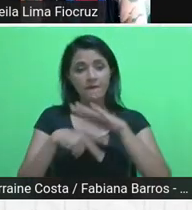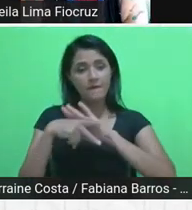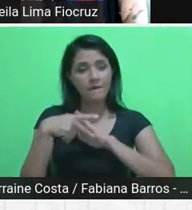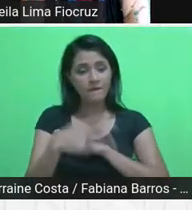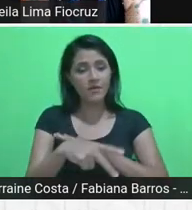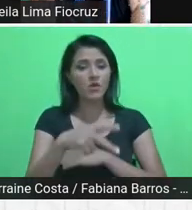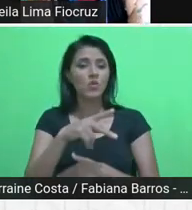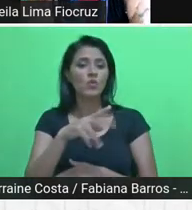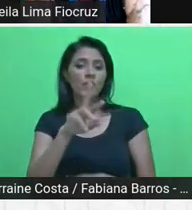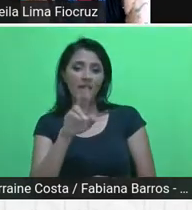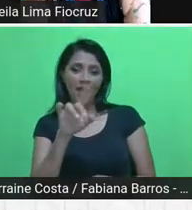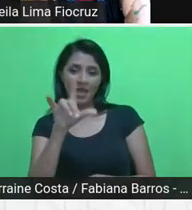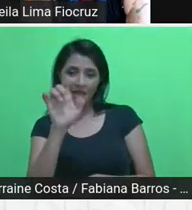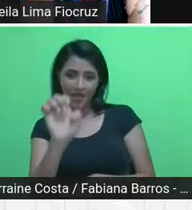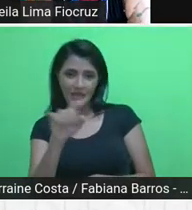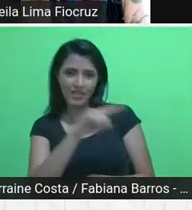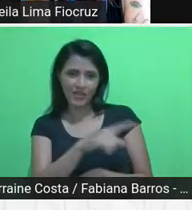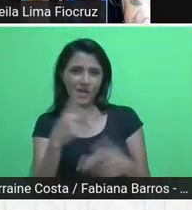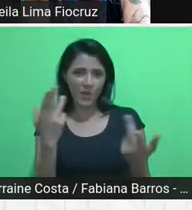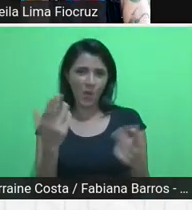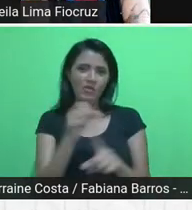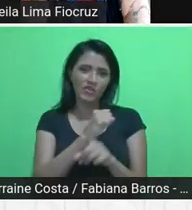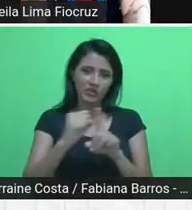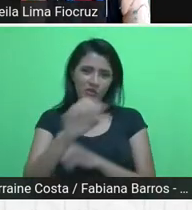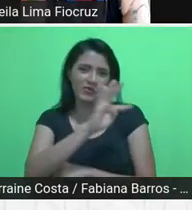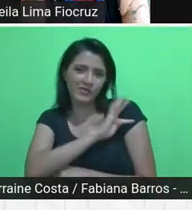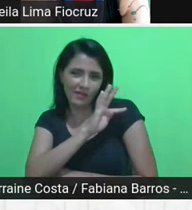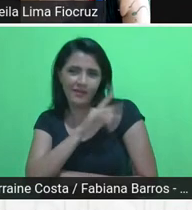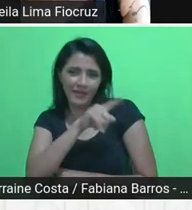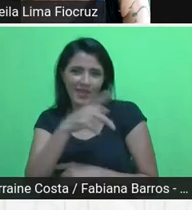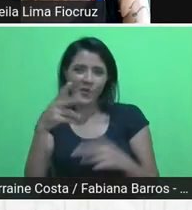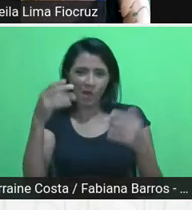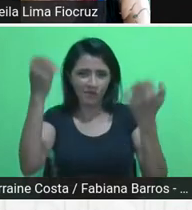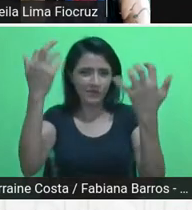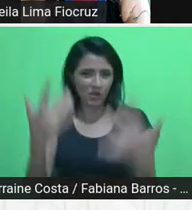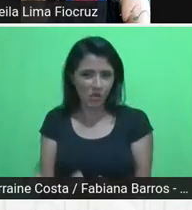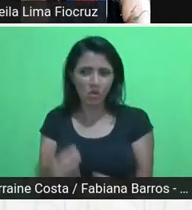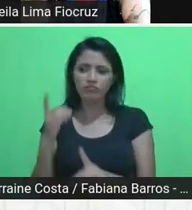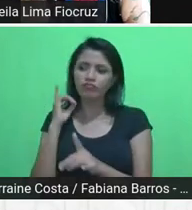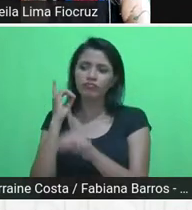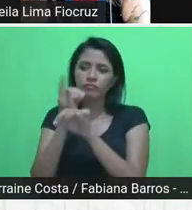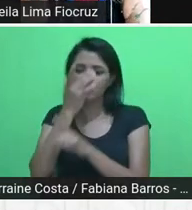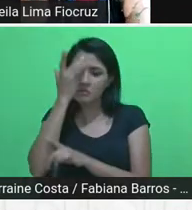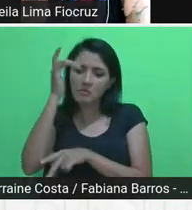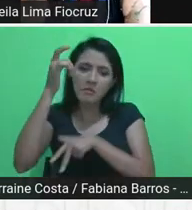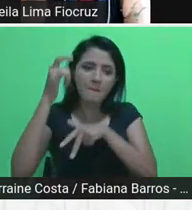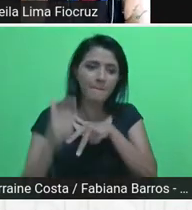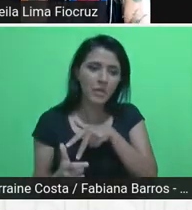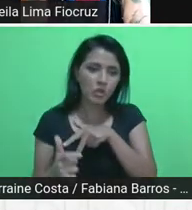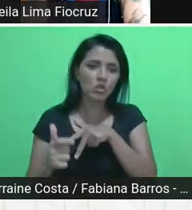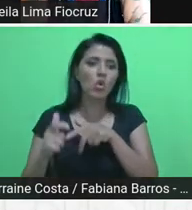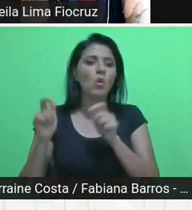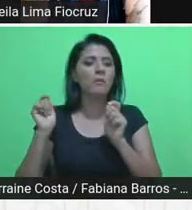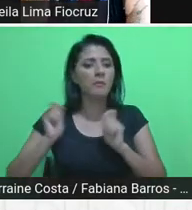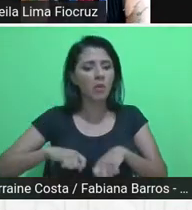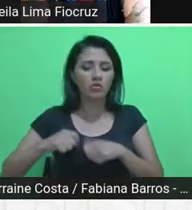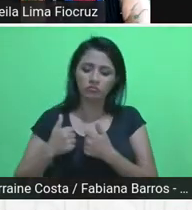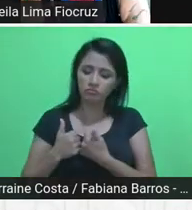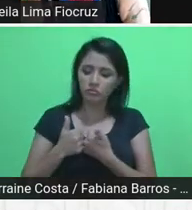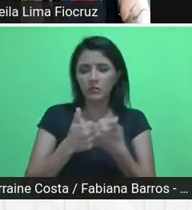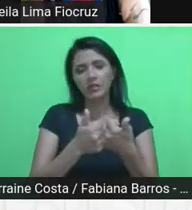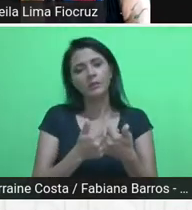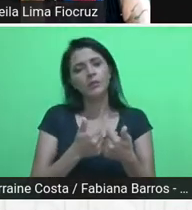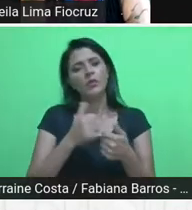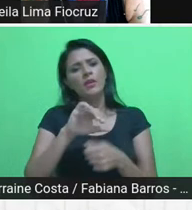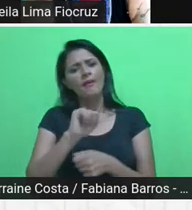o professor Wagner falou, é para identificar atores que possam contribuir com a implementação de ações